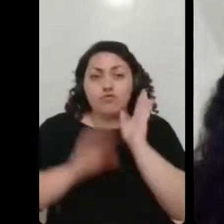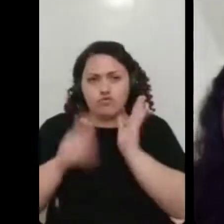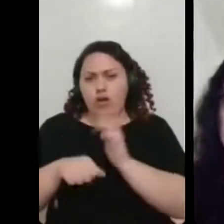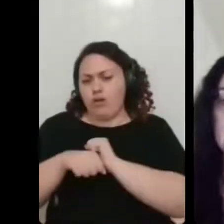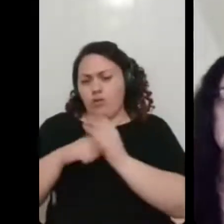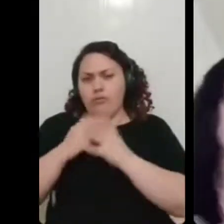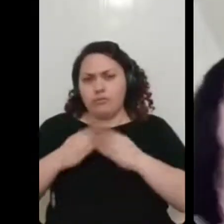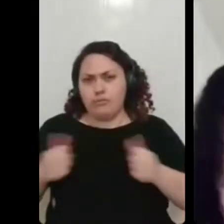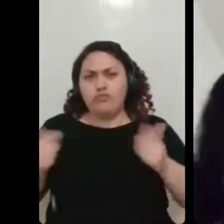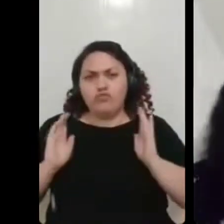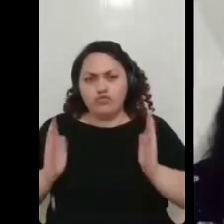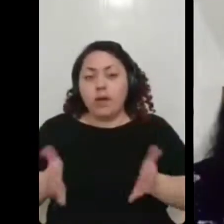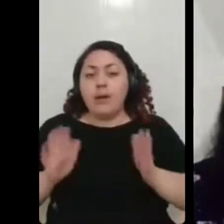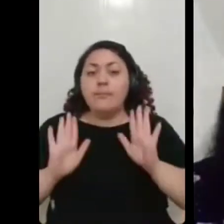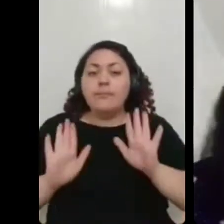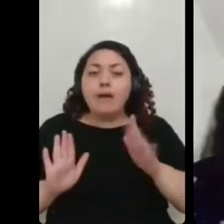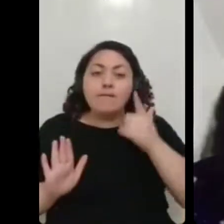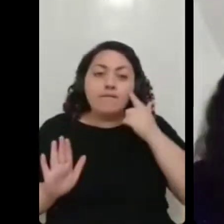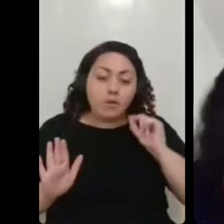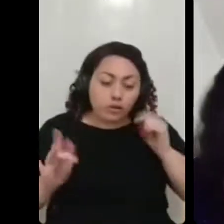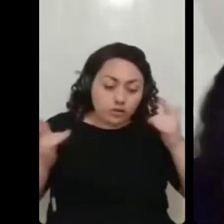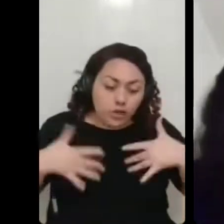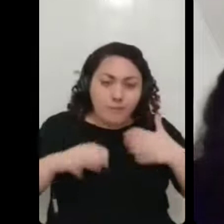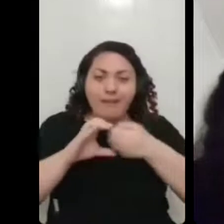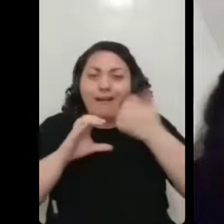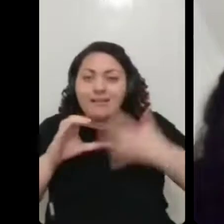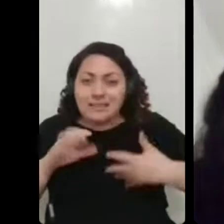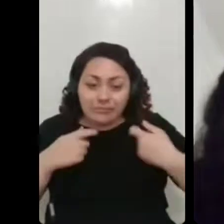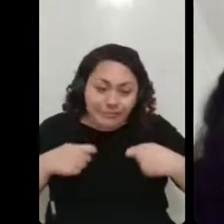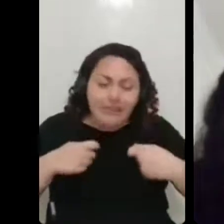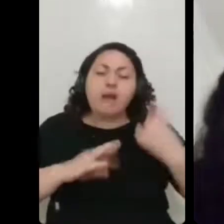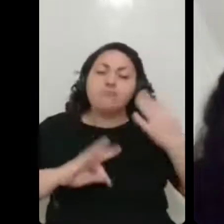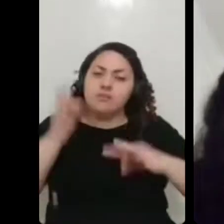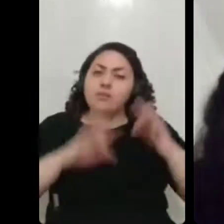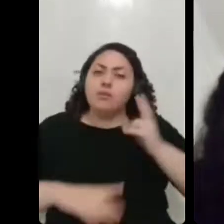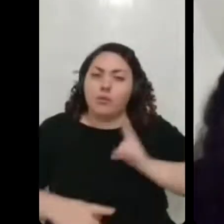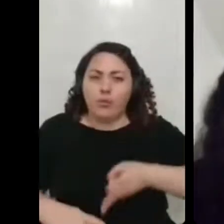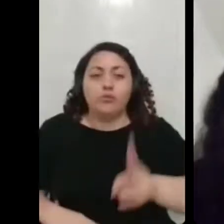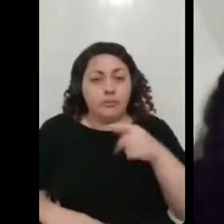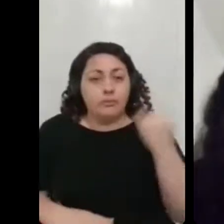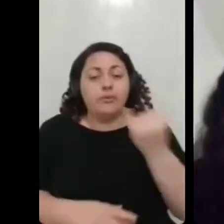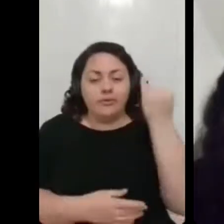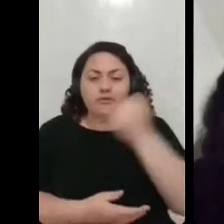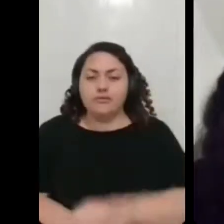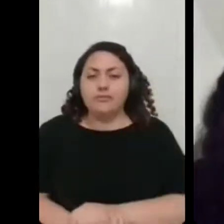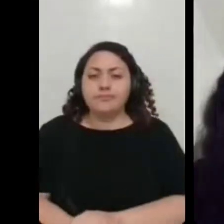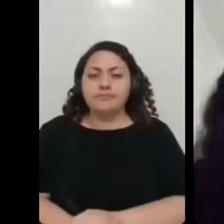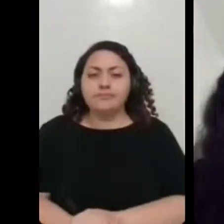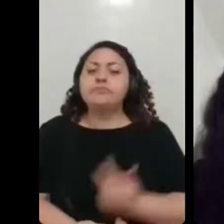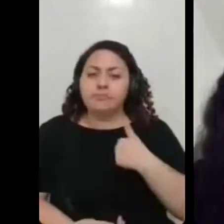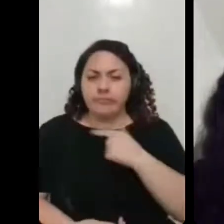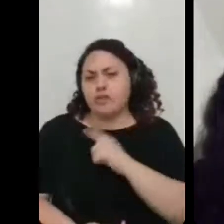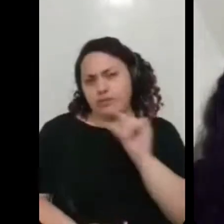continuar cuidando o que ficou ainda da doença. Eu tive um pouquinho de queda também,